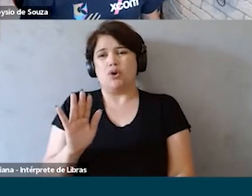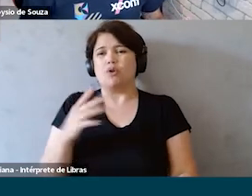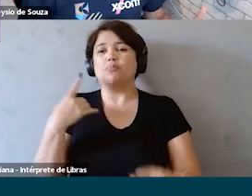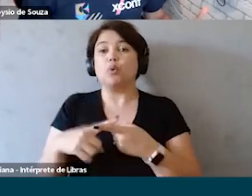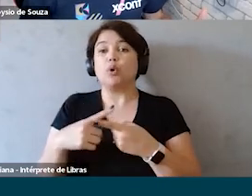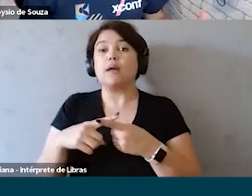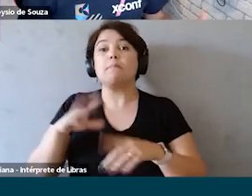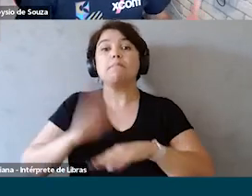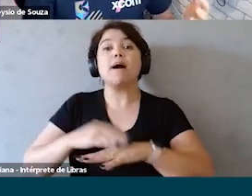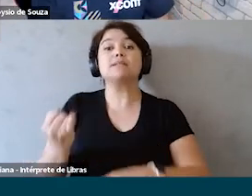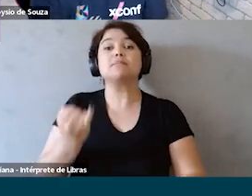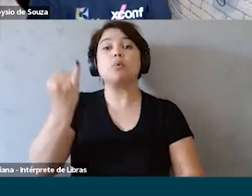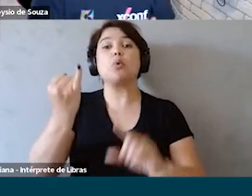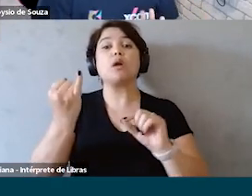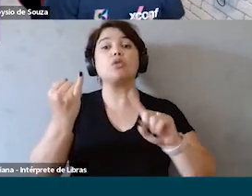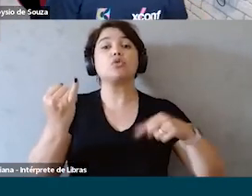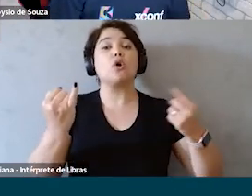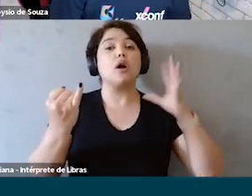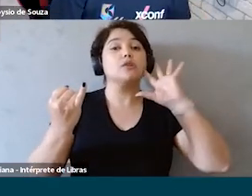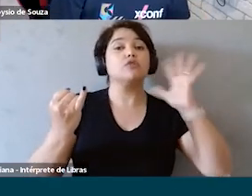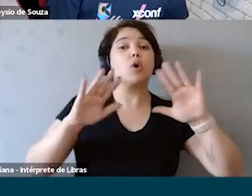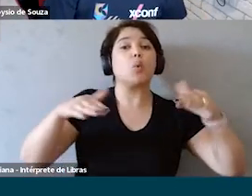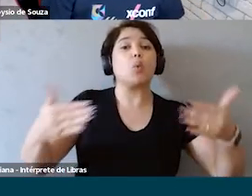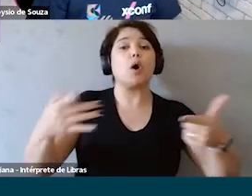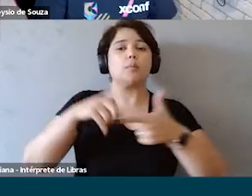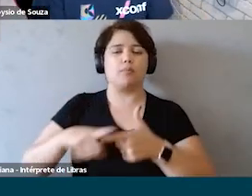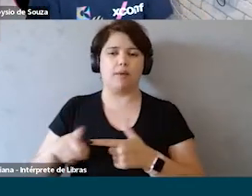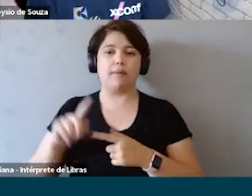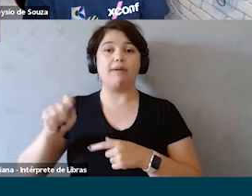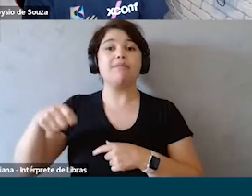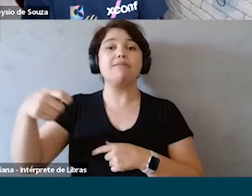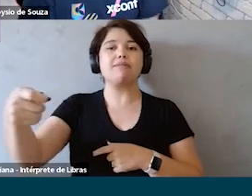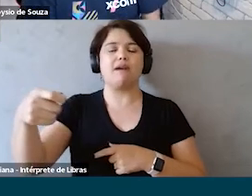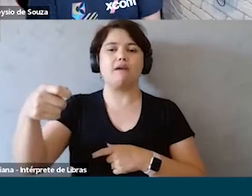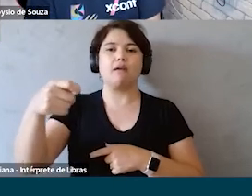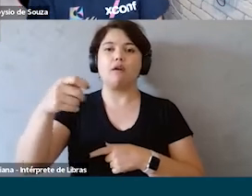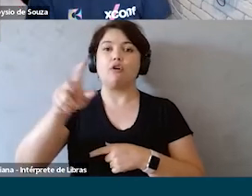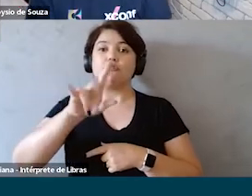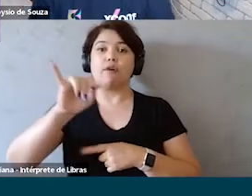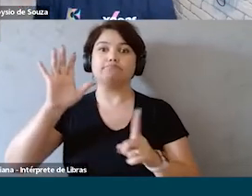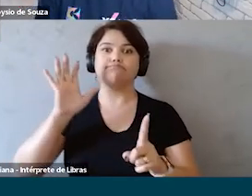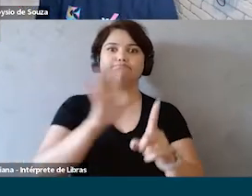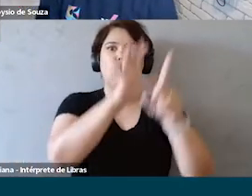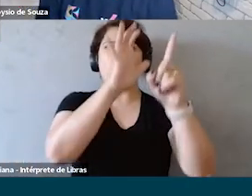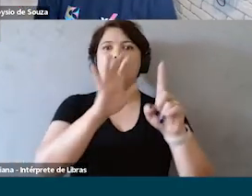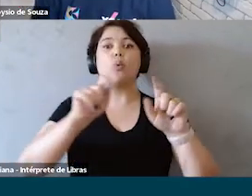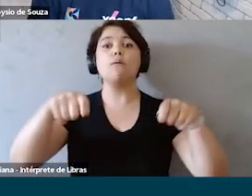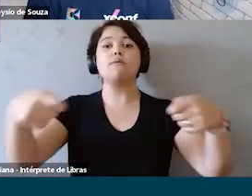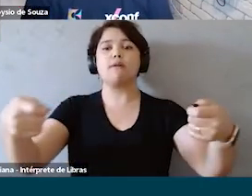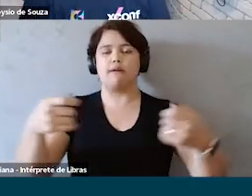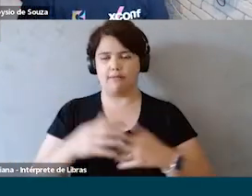mesmo é qual é o problema que a gente quer resolver de quem e o impacto que a gente pode gerar